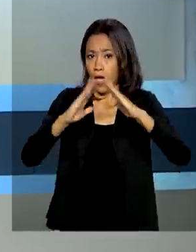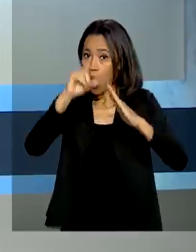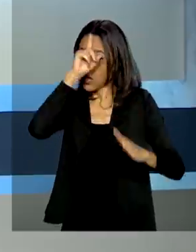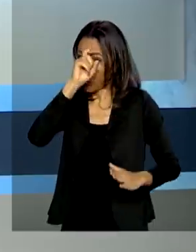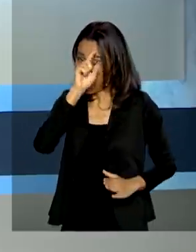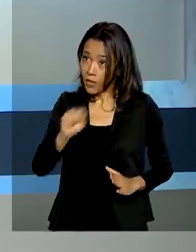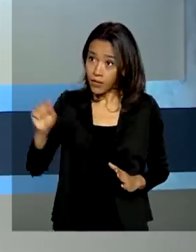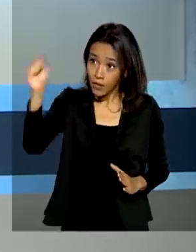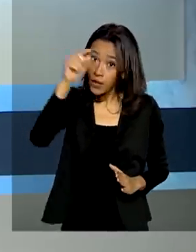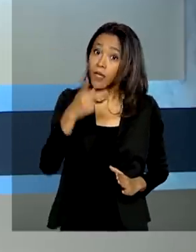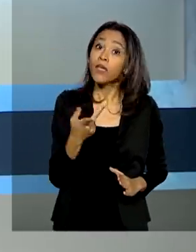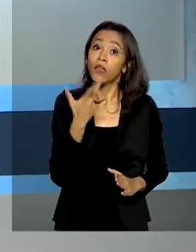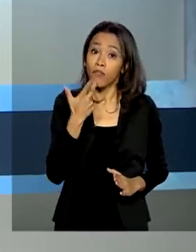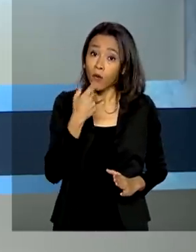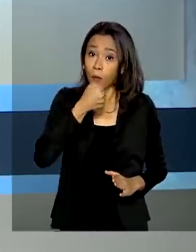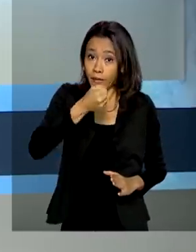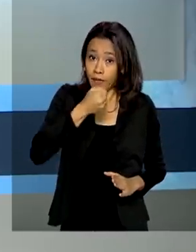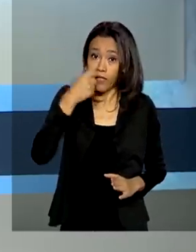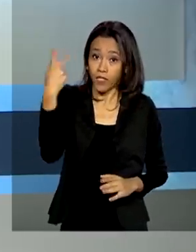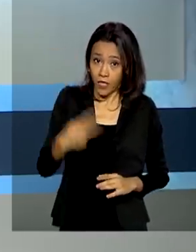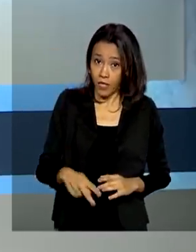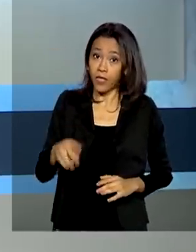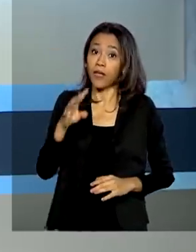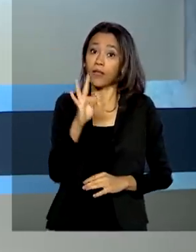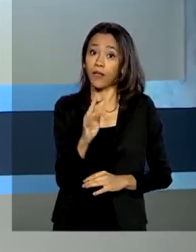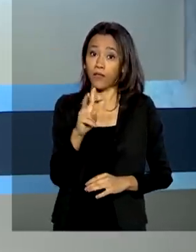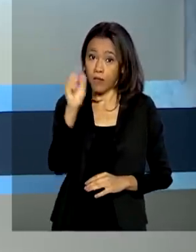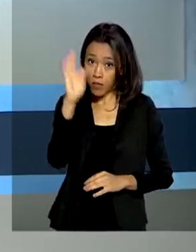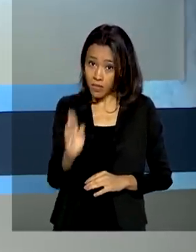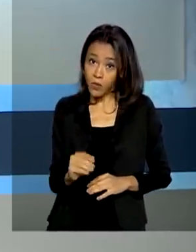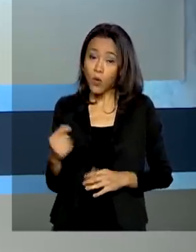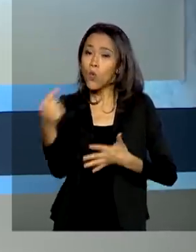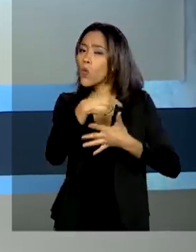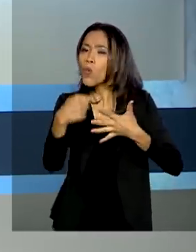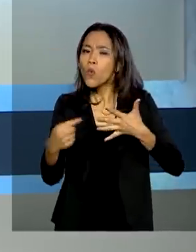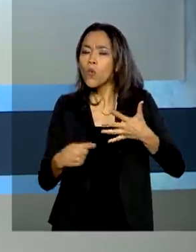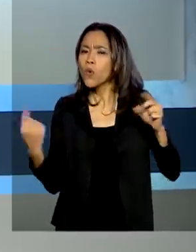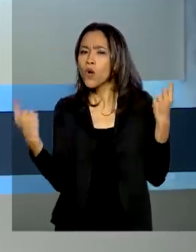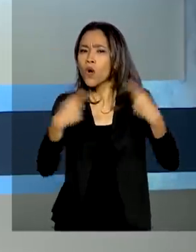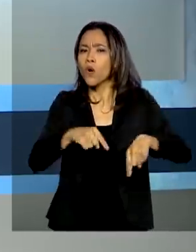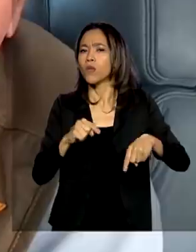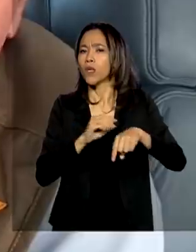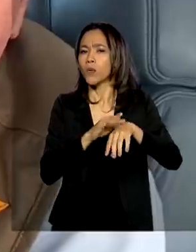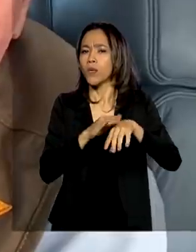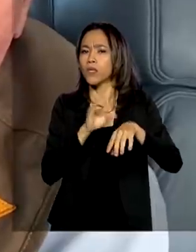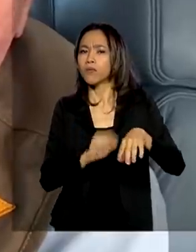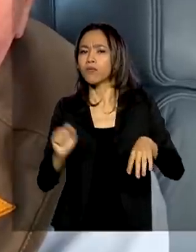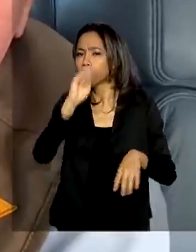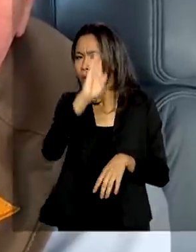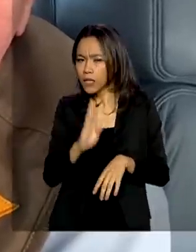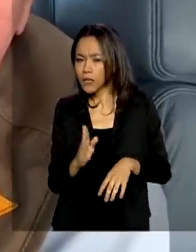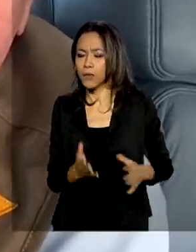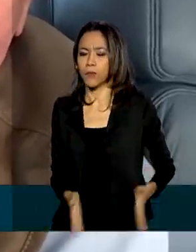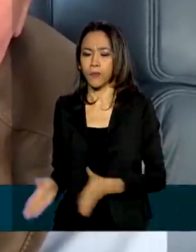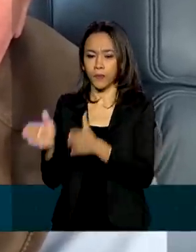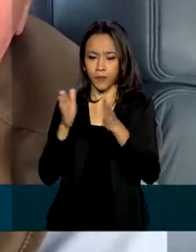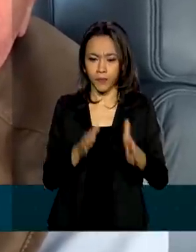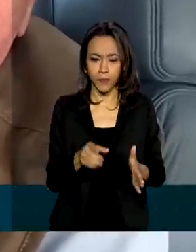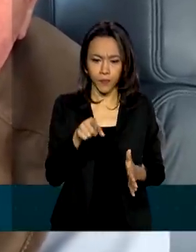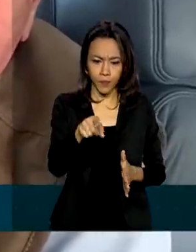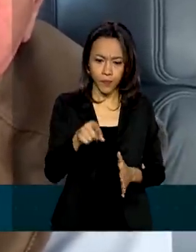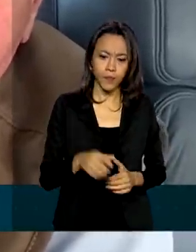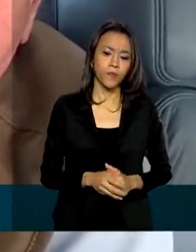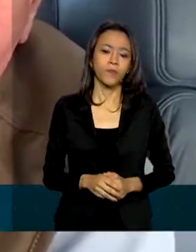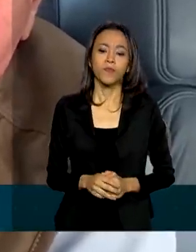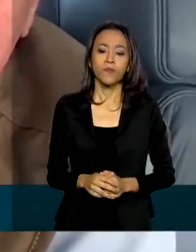à TV Brasil sobre as ações desenvolvidas no combate à doença em todo o país. Agora, com dez comandos